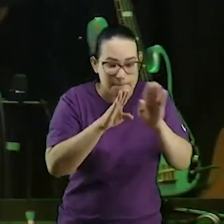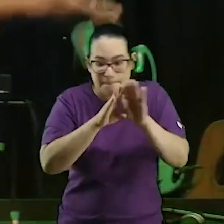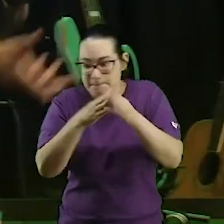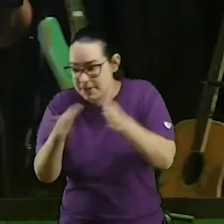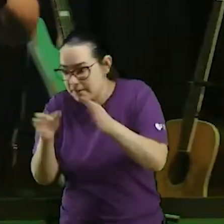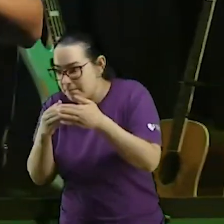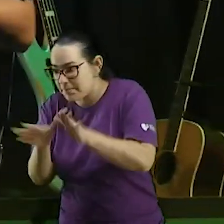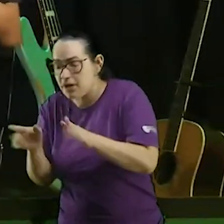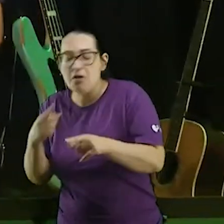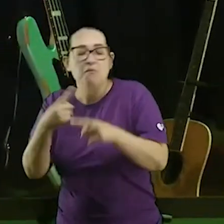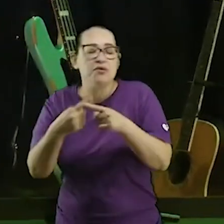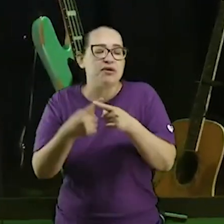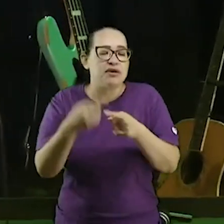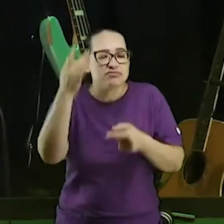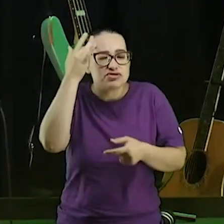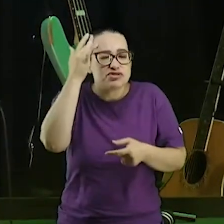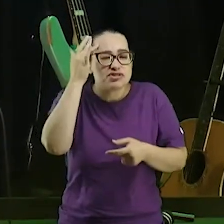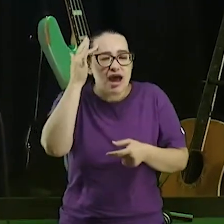não sabe o dia de amanhã